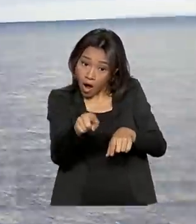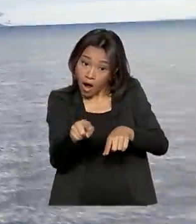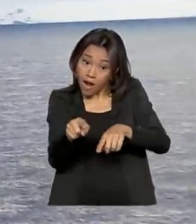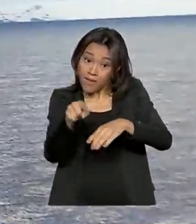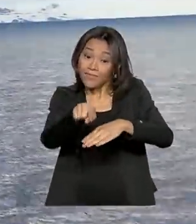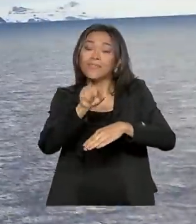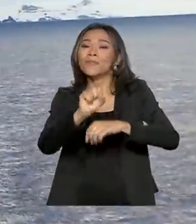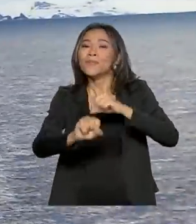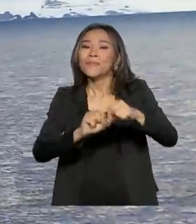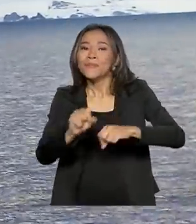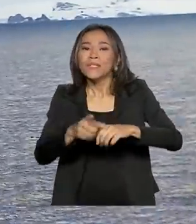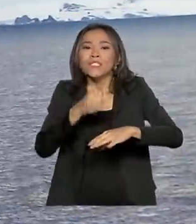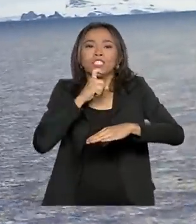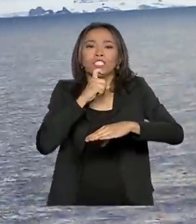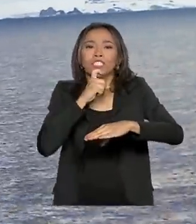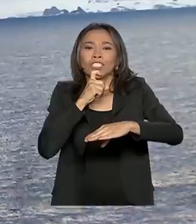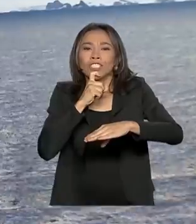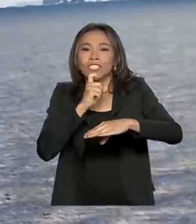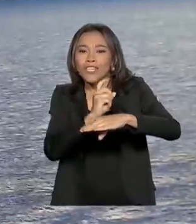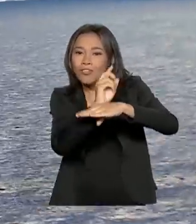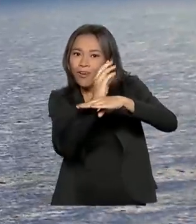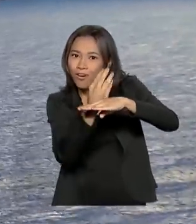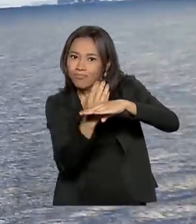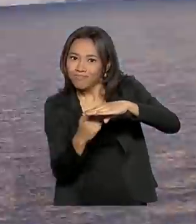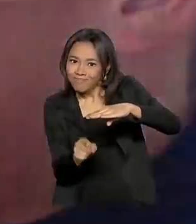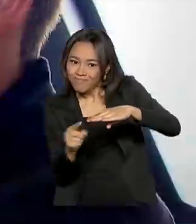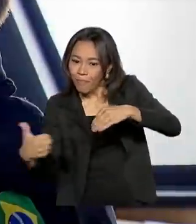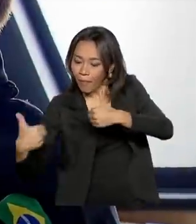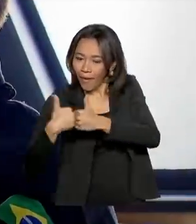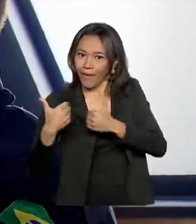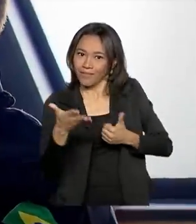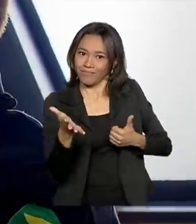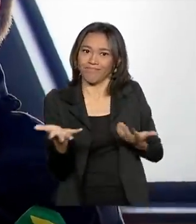lá atrás. Nós acabamos de passar ao lado dele.